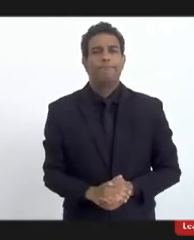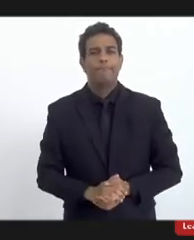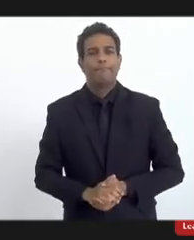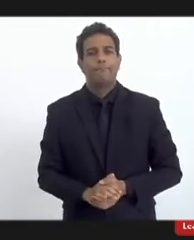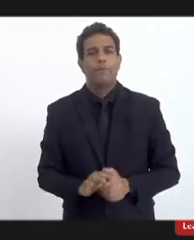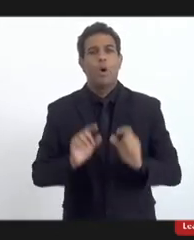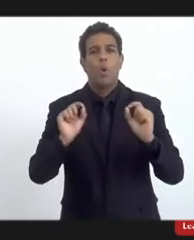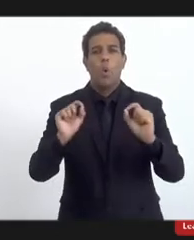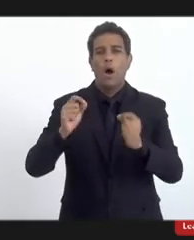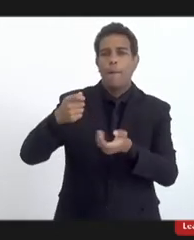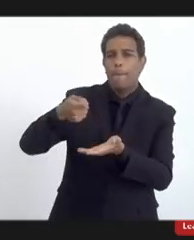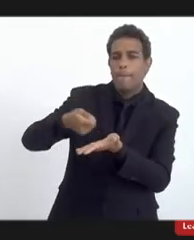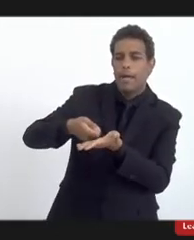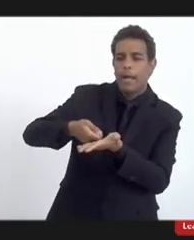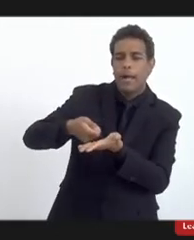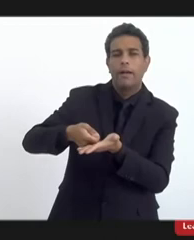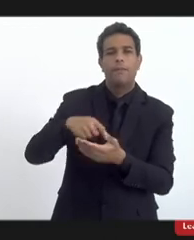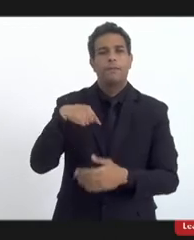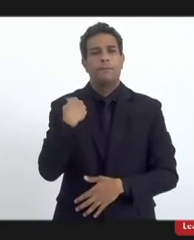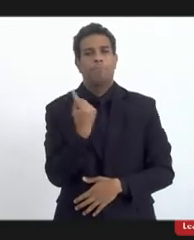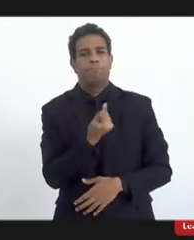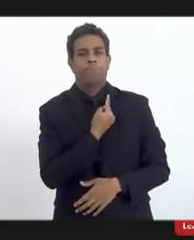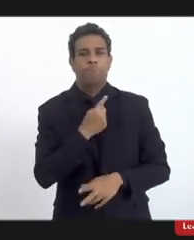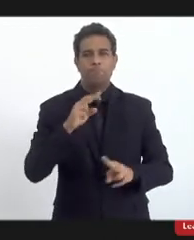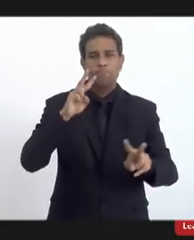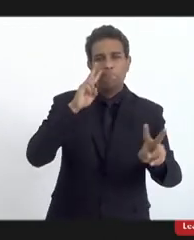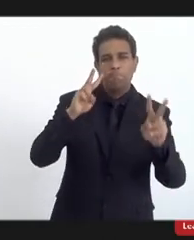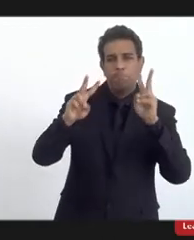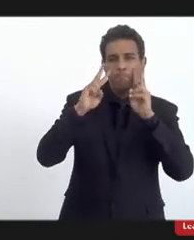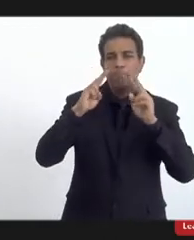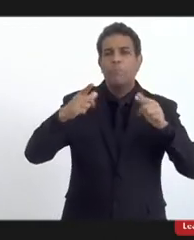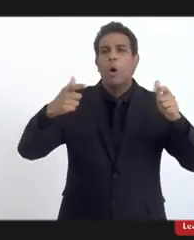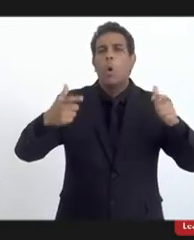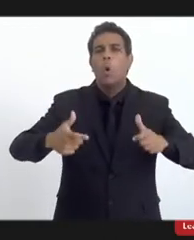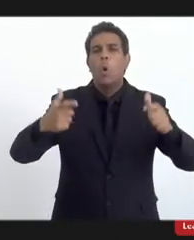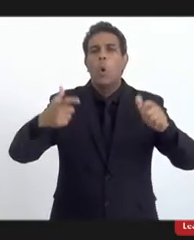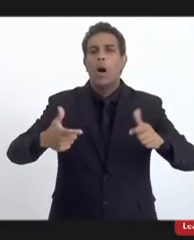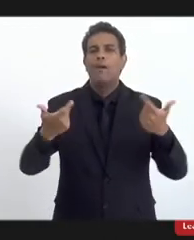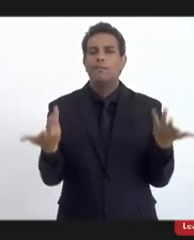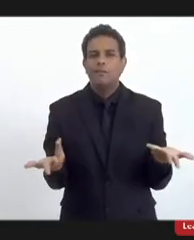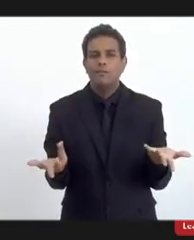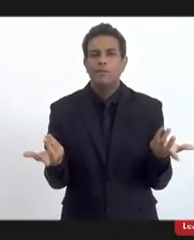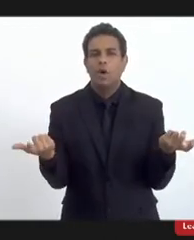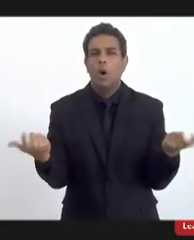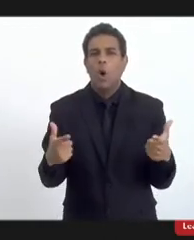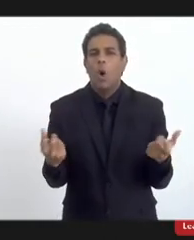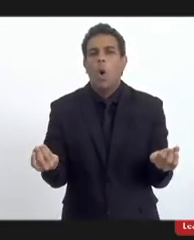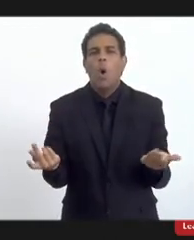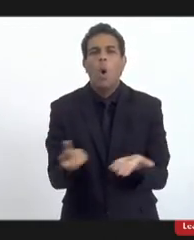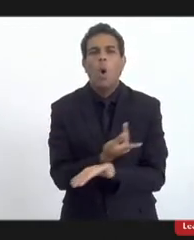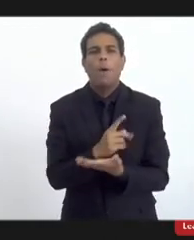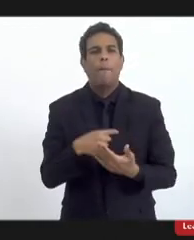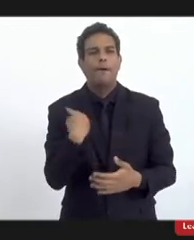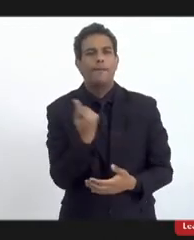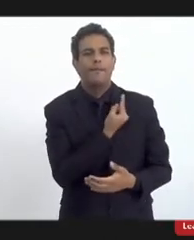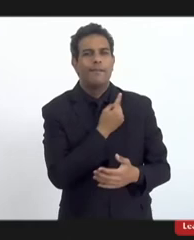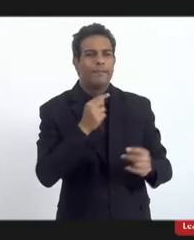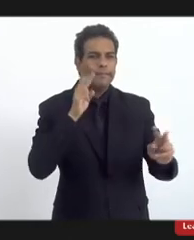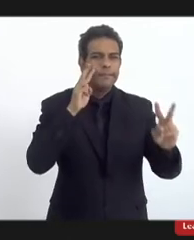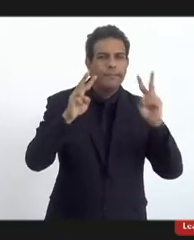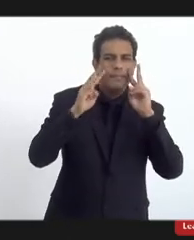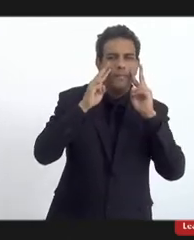nossa obrigação ver onde é que é essa delegacia, vir lá saber se o delegado tomou alguma